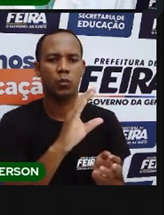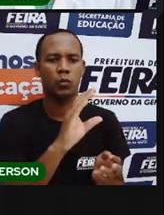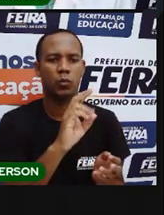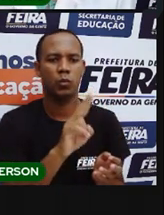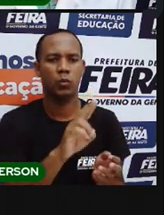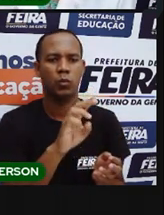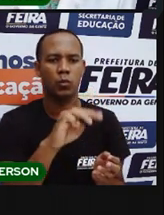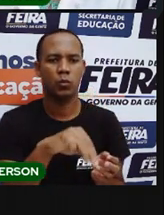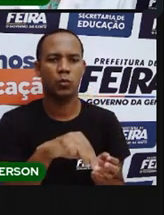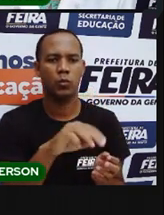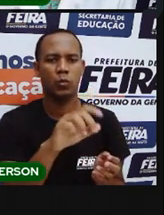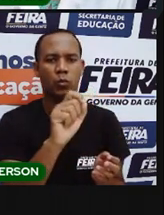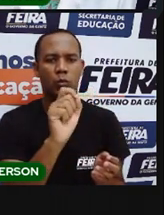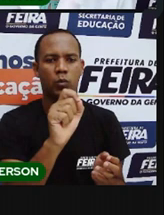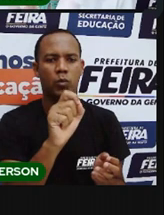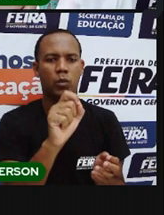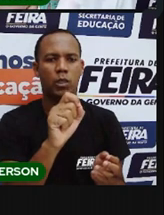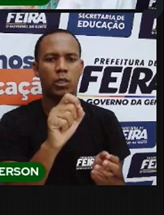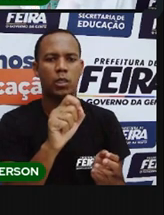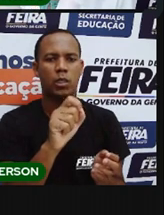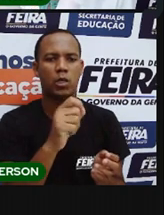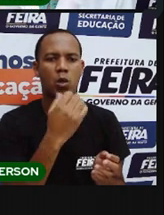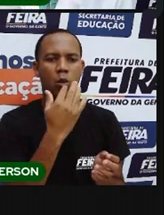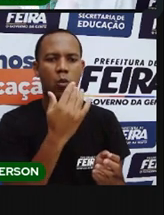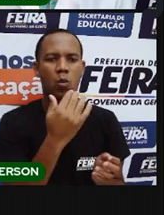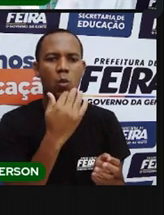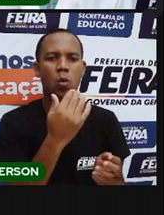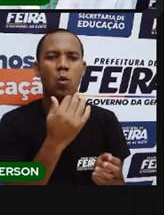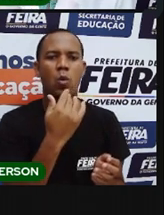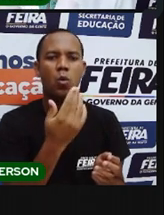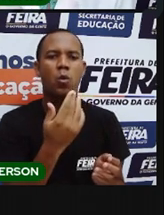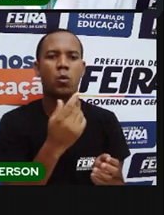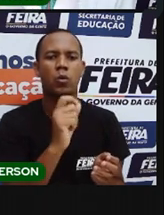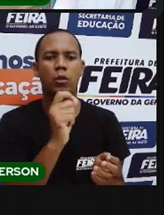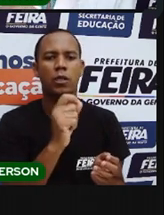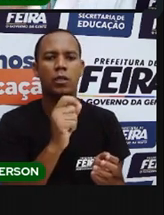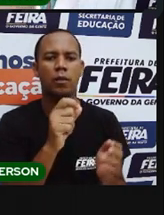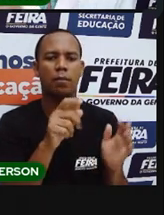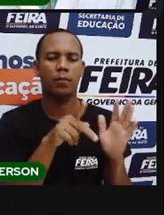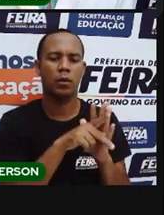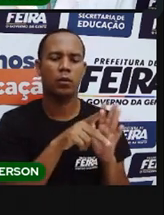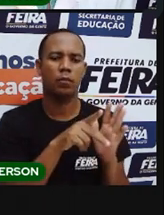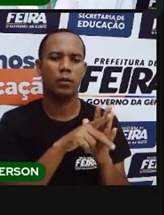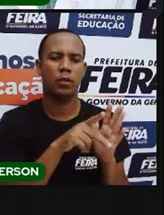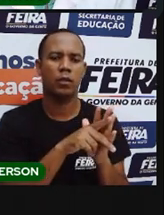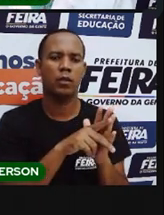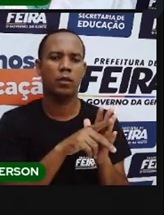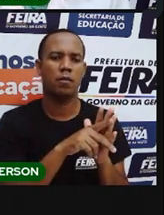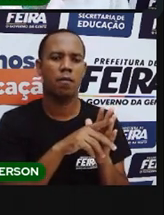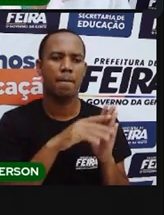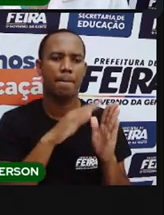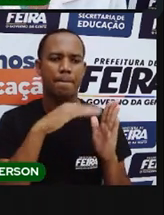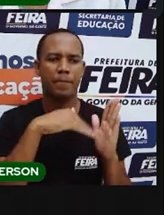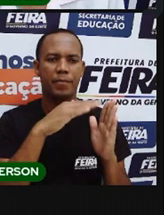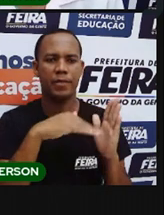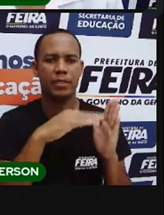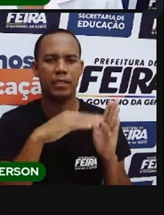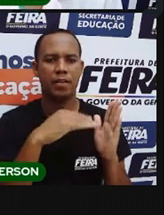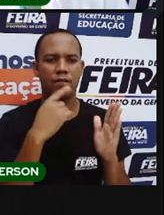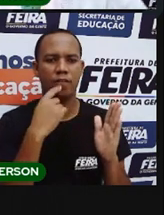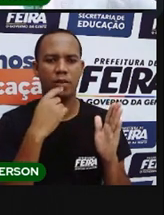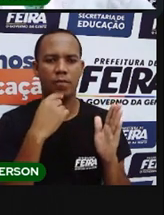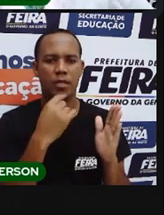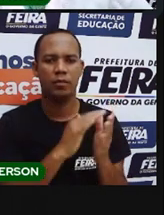Só que, obviamente, ele vem da natureza, ele natura, quando ele vem da natureza, ele tem essa propriedade de pintar, que é bem interessante.